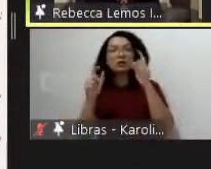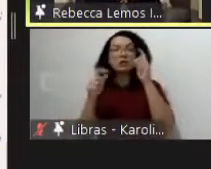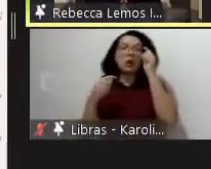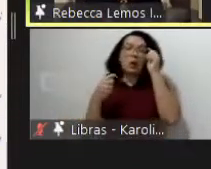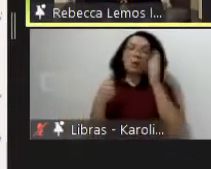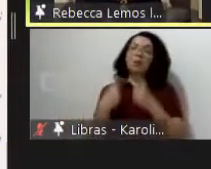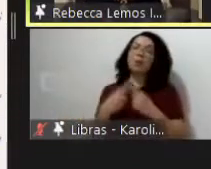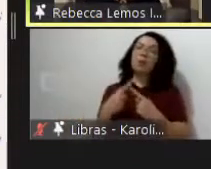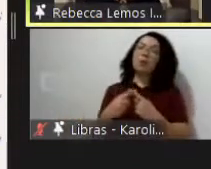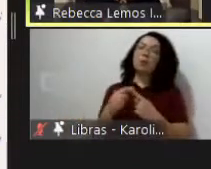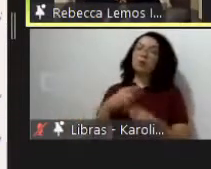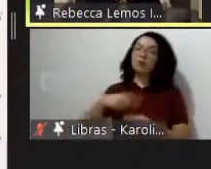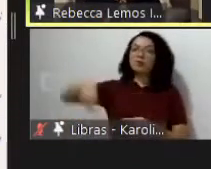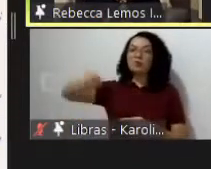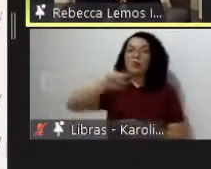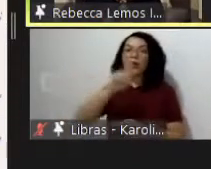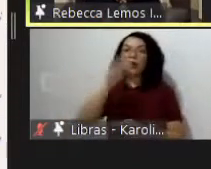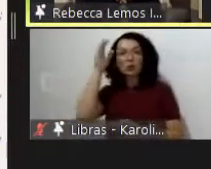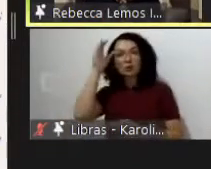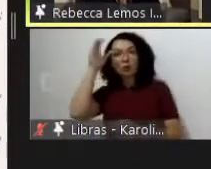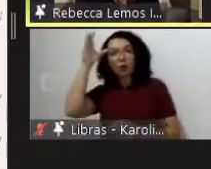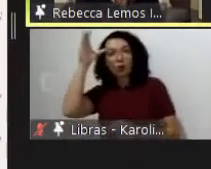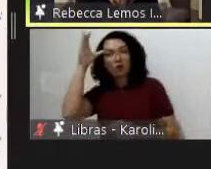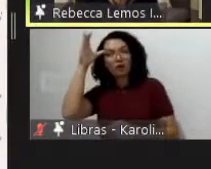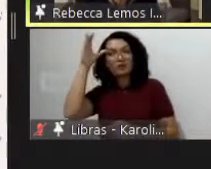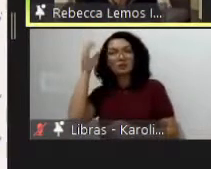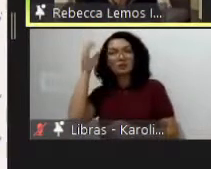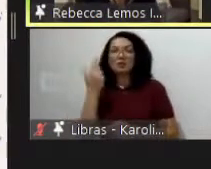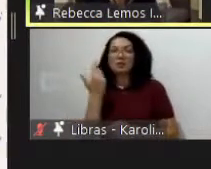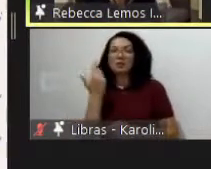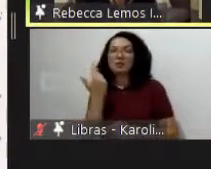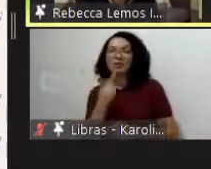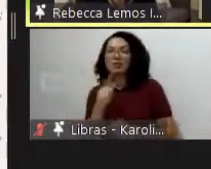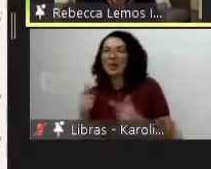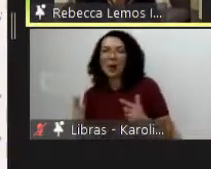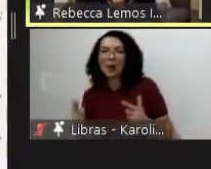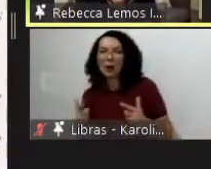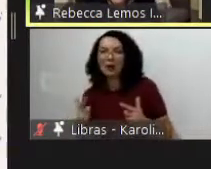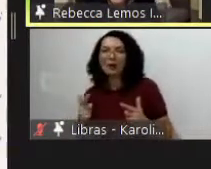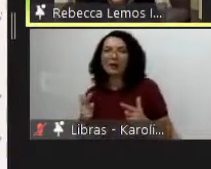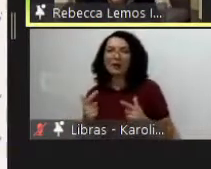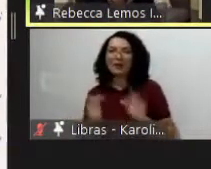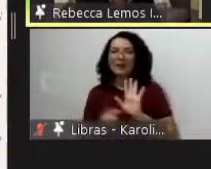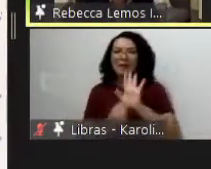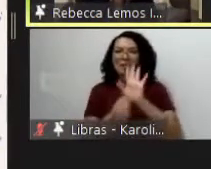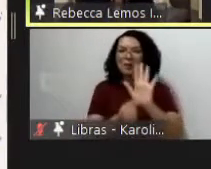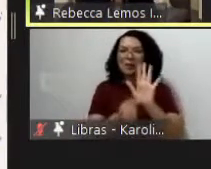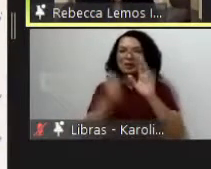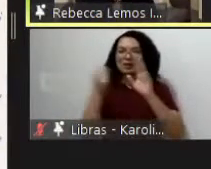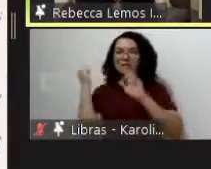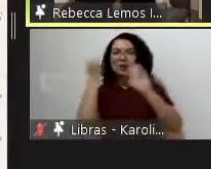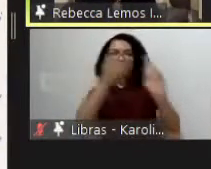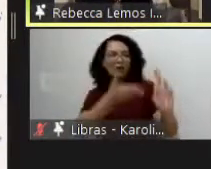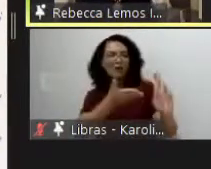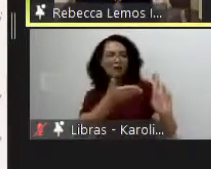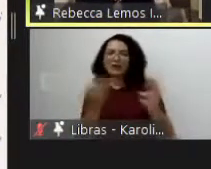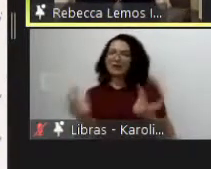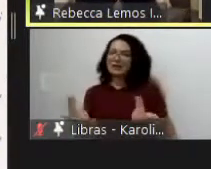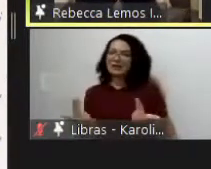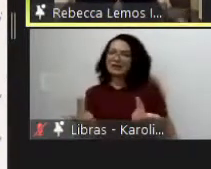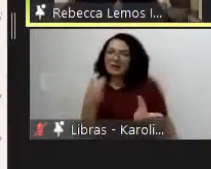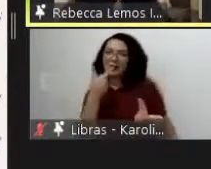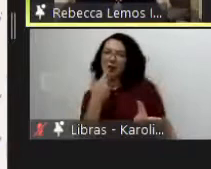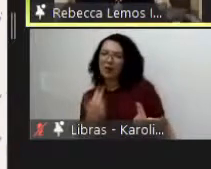entrar ser demonstrado ter visibilidade nesses países que finalmente controlam